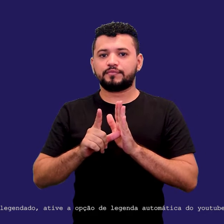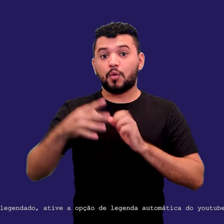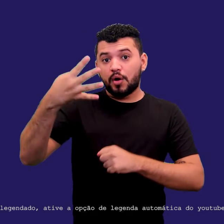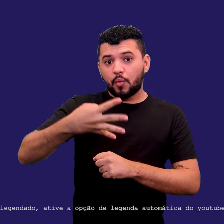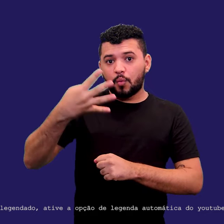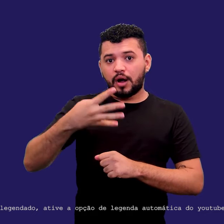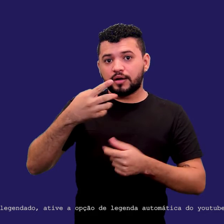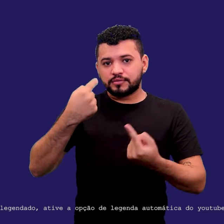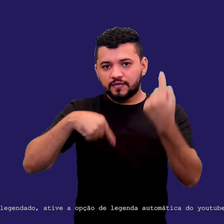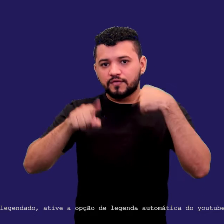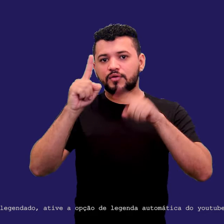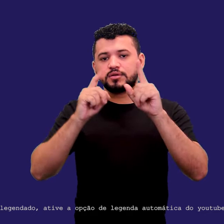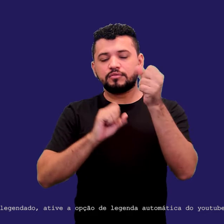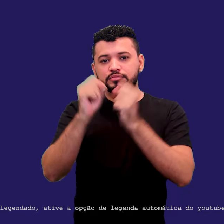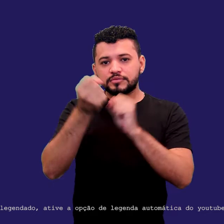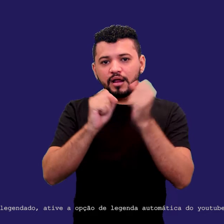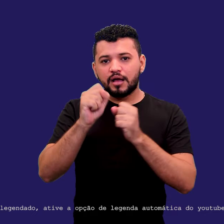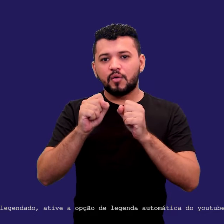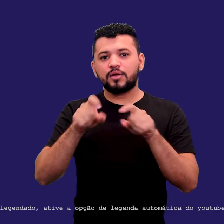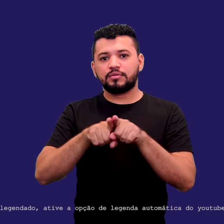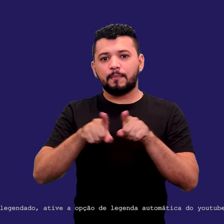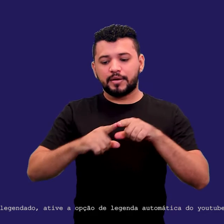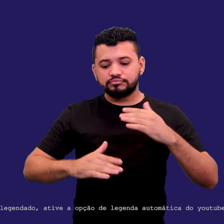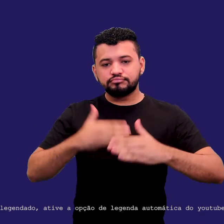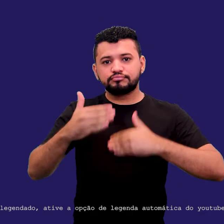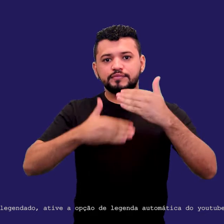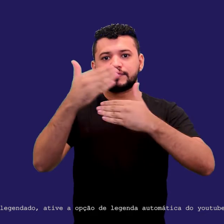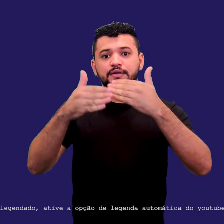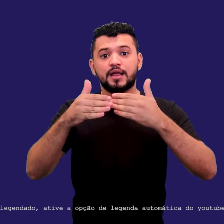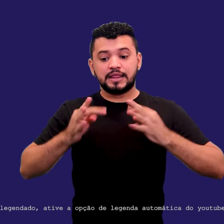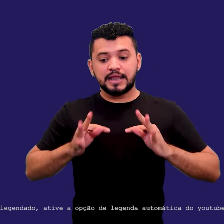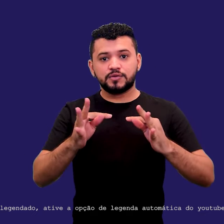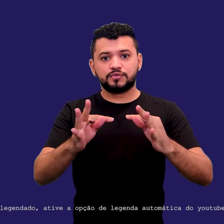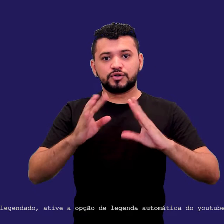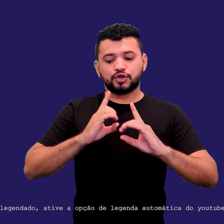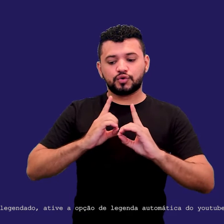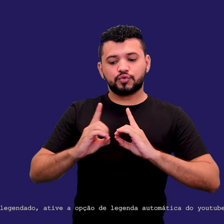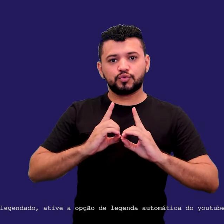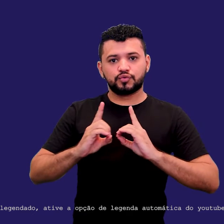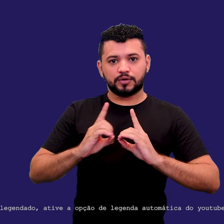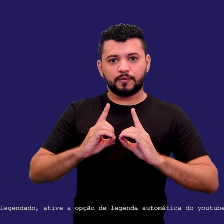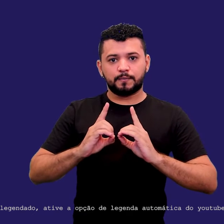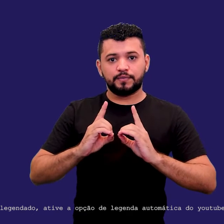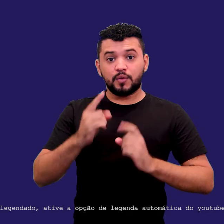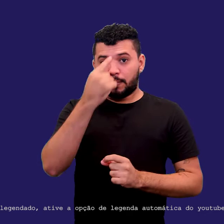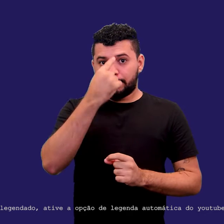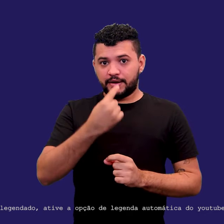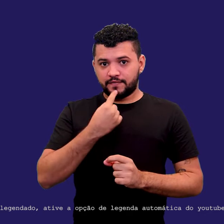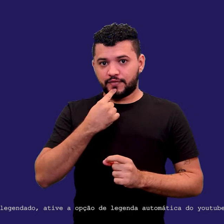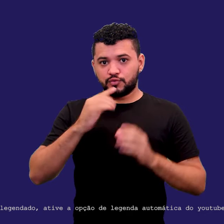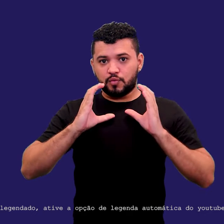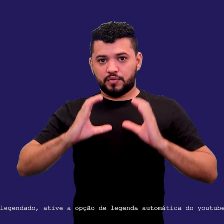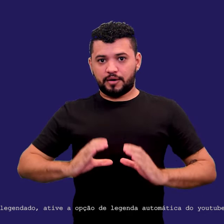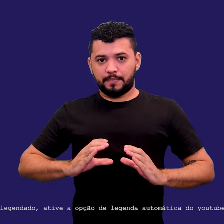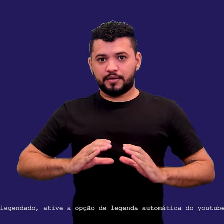a quarta revolução industrial, com processos crescentes de automação e digitalização, o perfil das habilidades